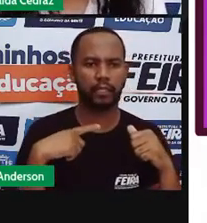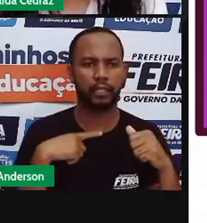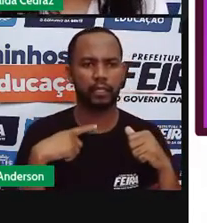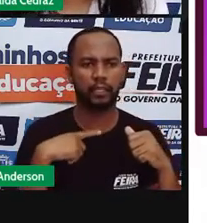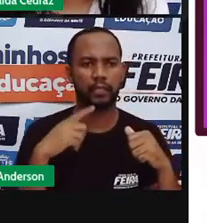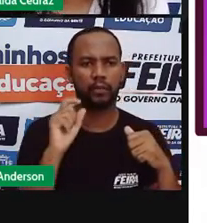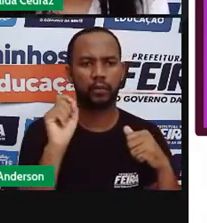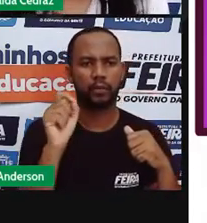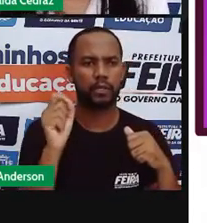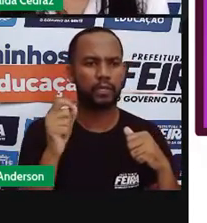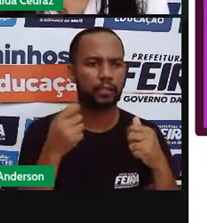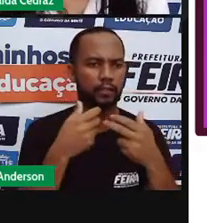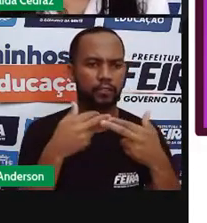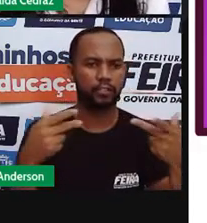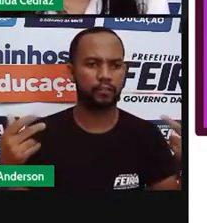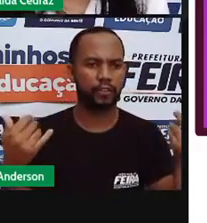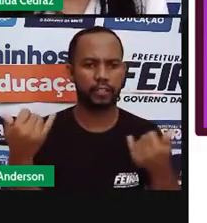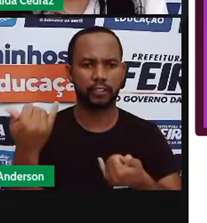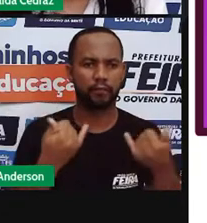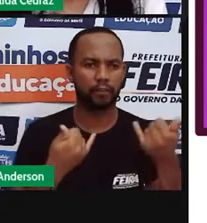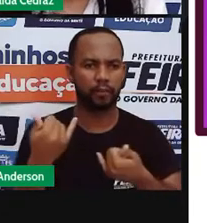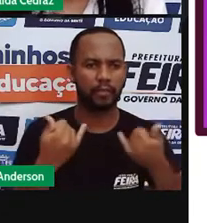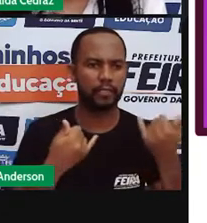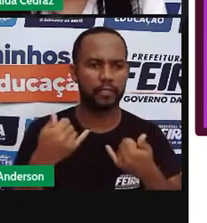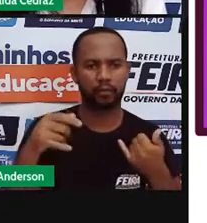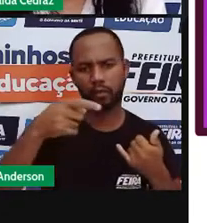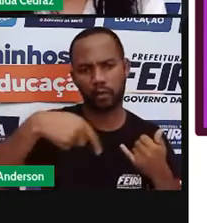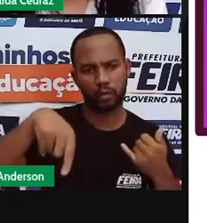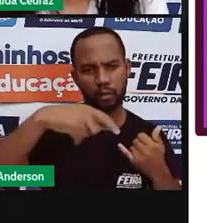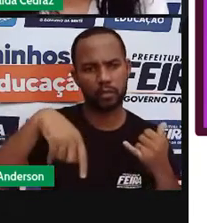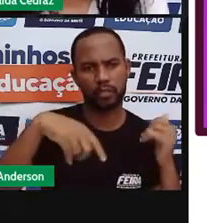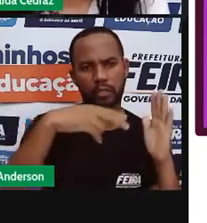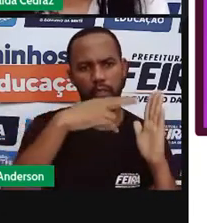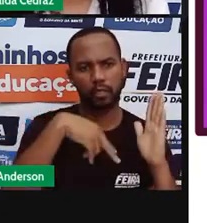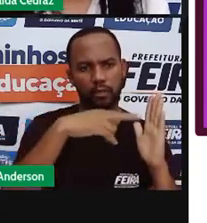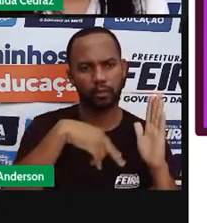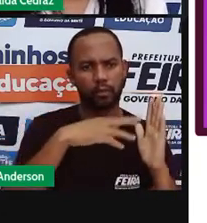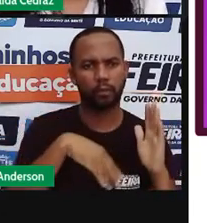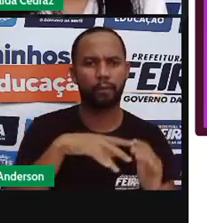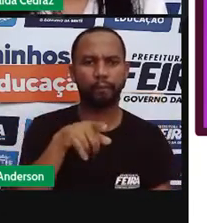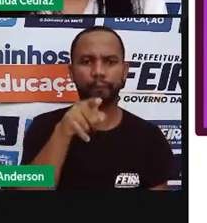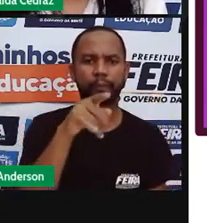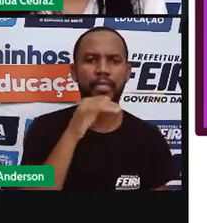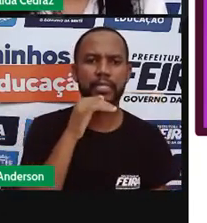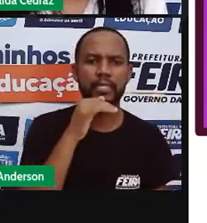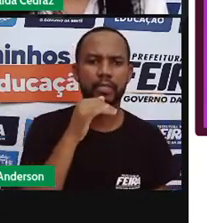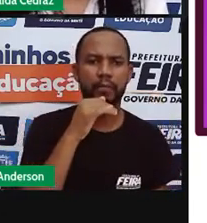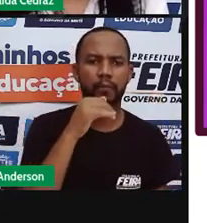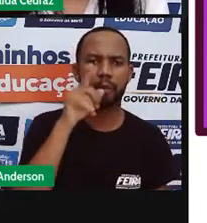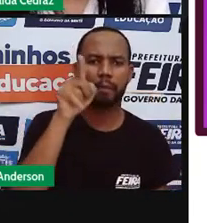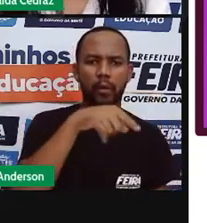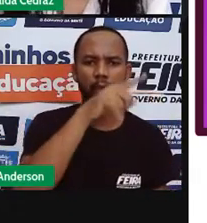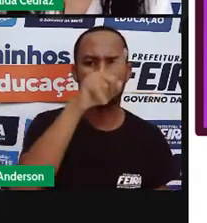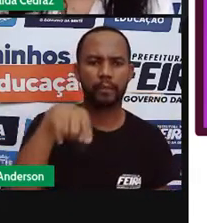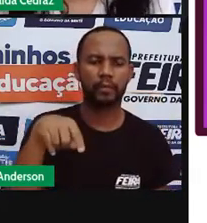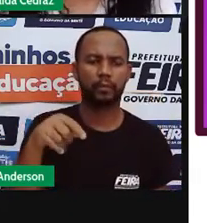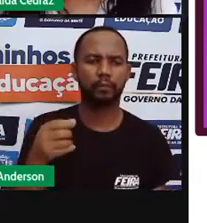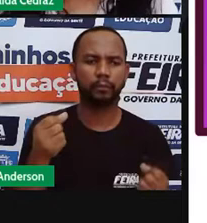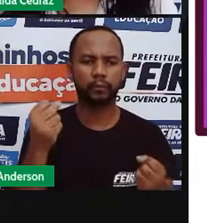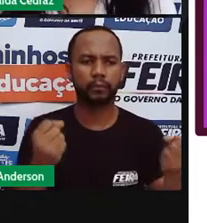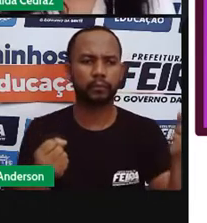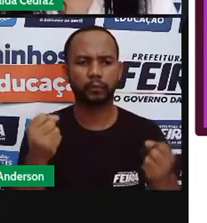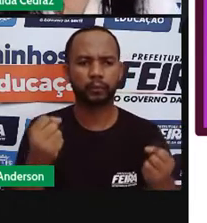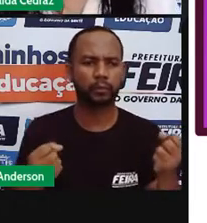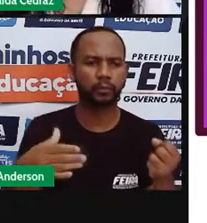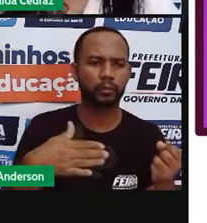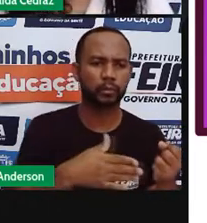passam a mesma informação para nós leitores. Proibido estacionar. A